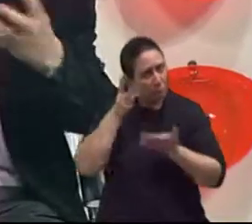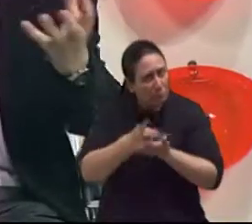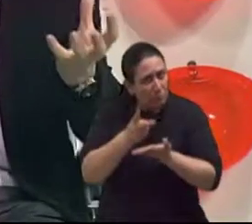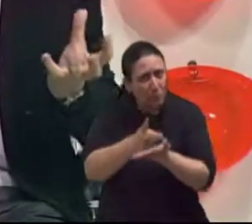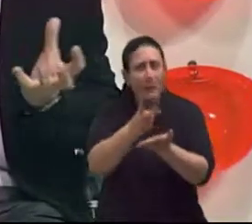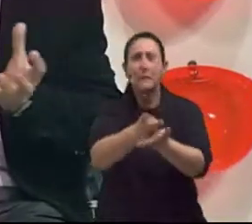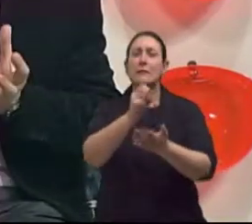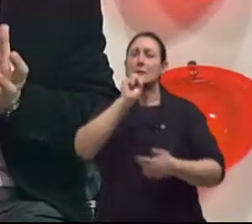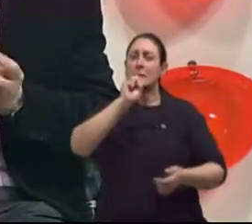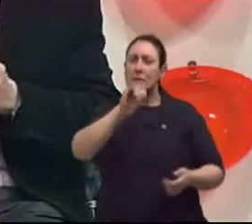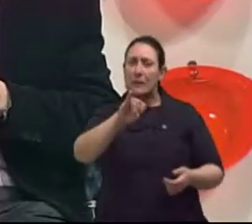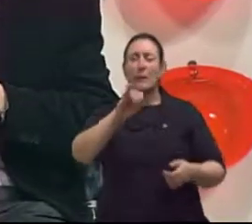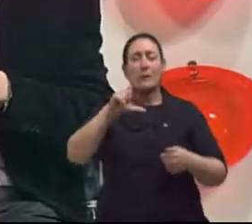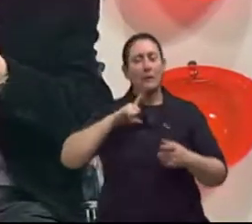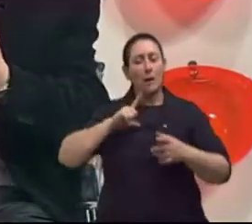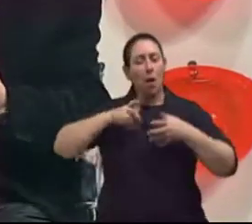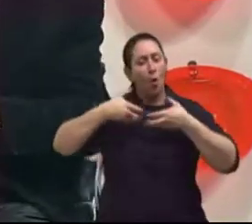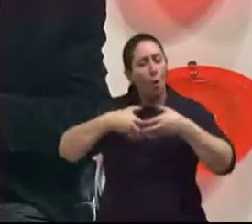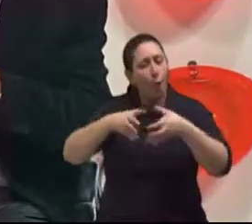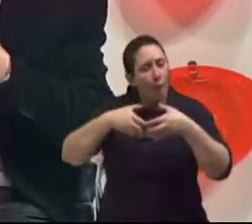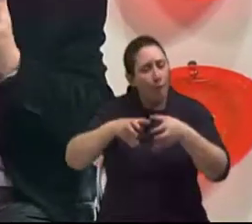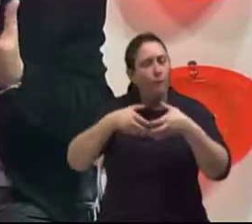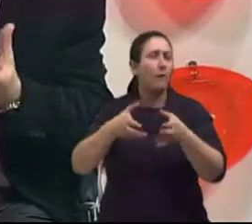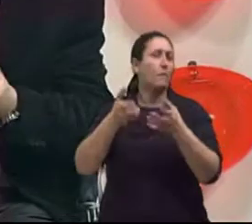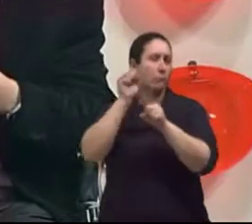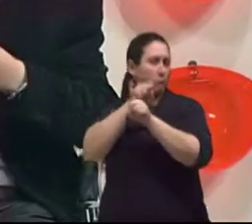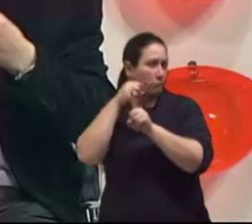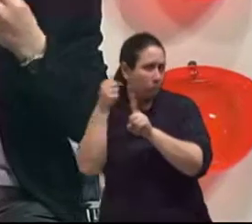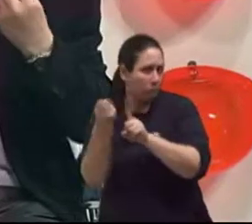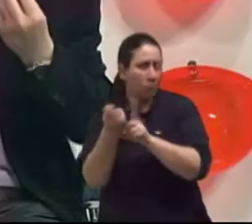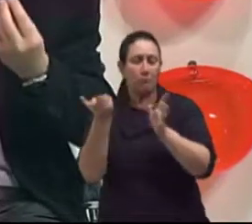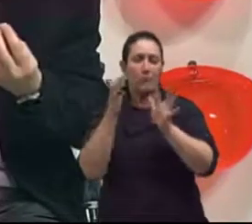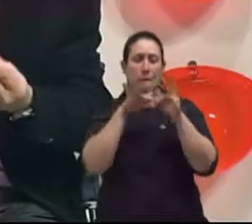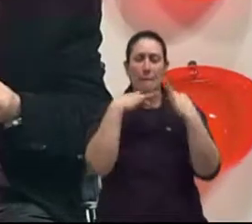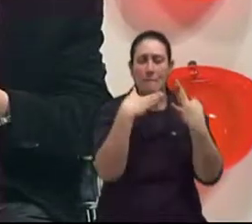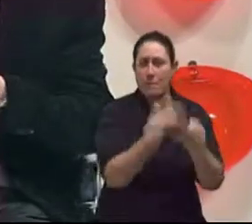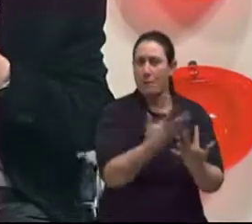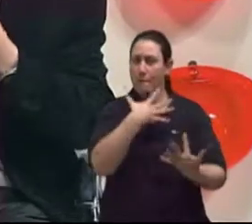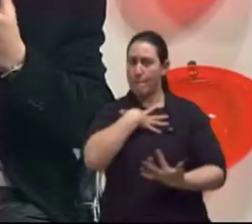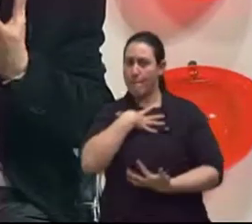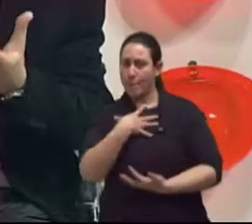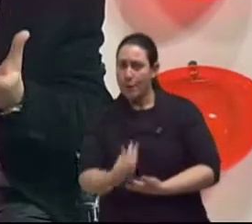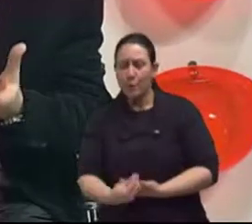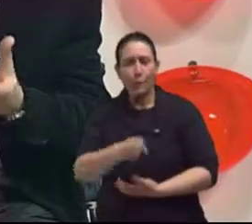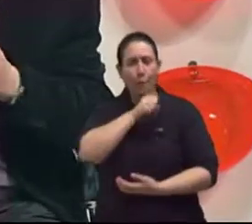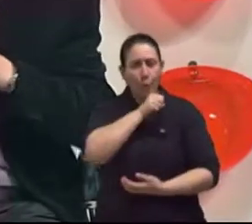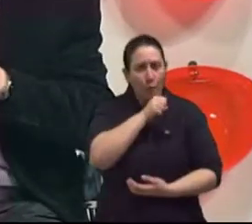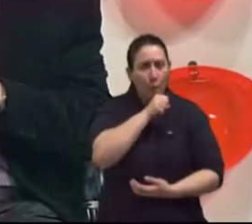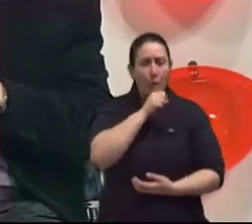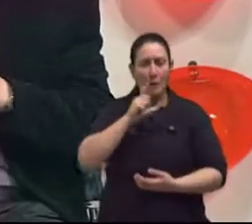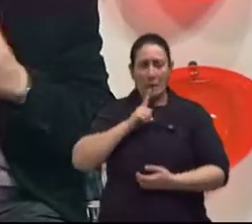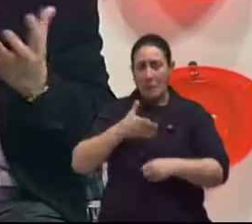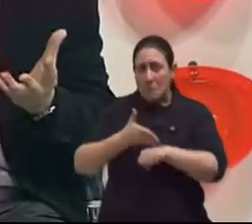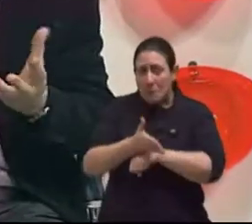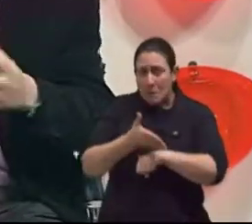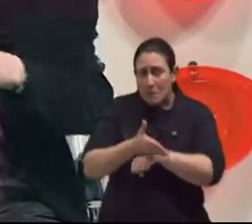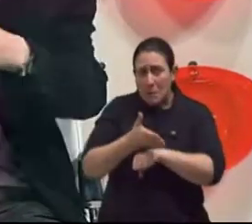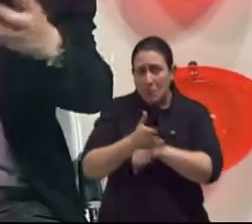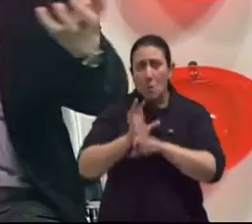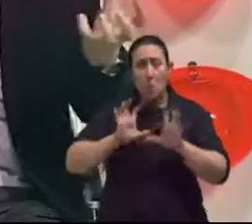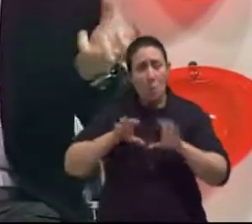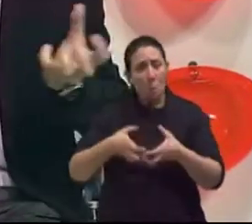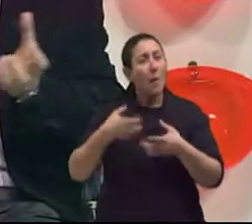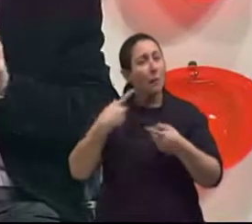hábitos, assim, de conviver socialmente, reunir a família, junto com os filhos, junto com os avós, participar de grupos, isso é